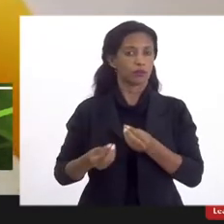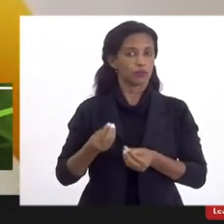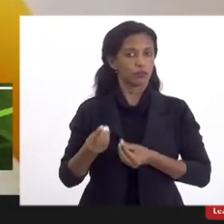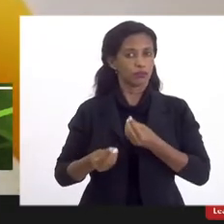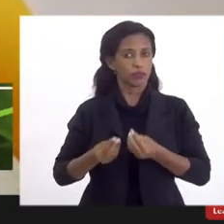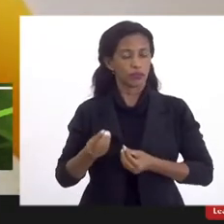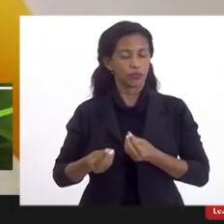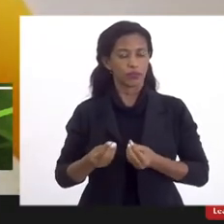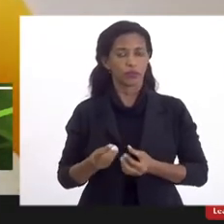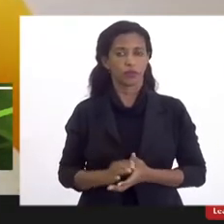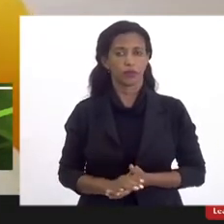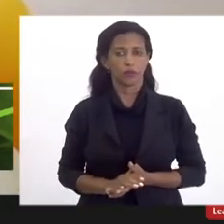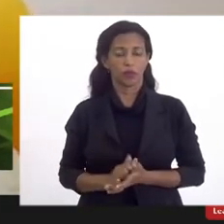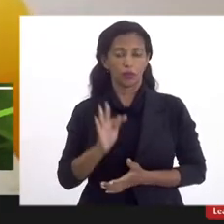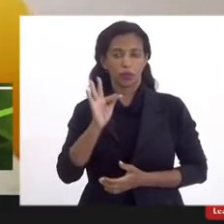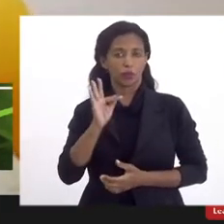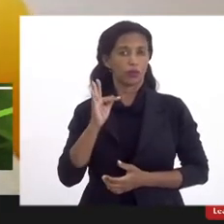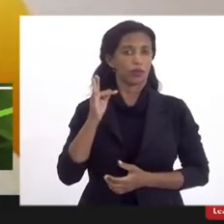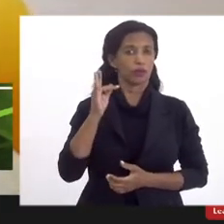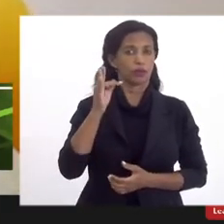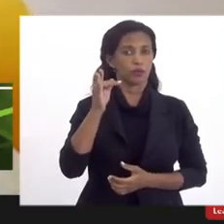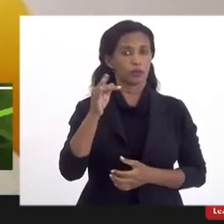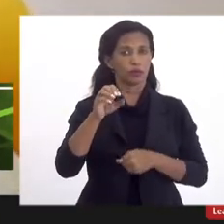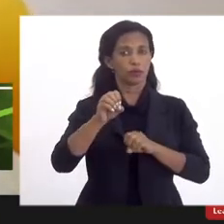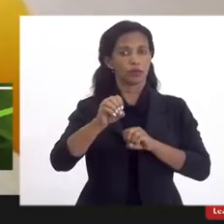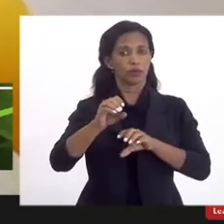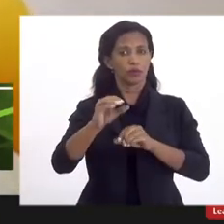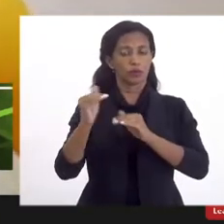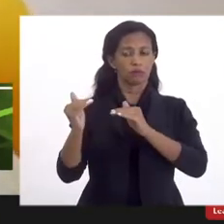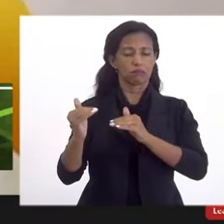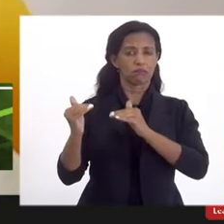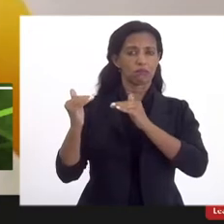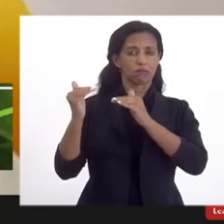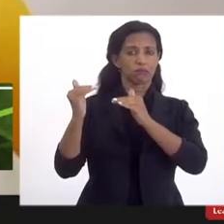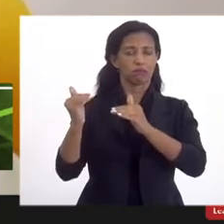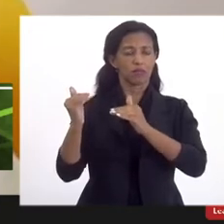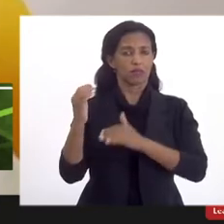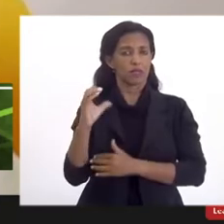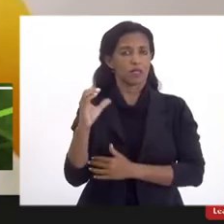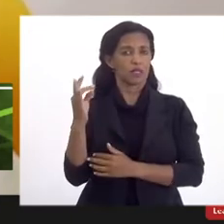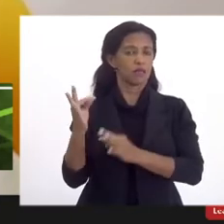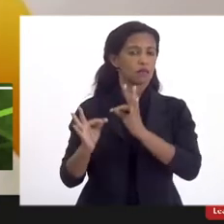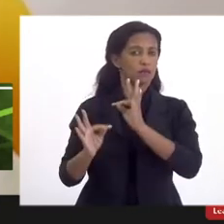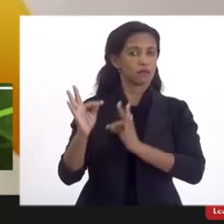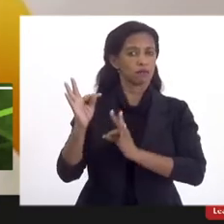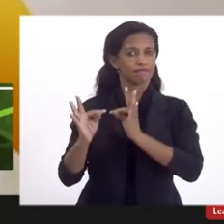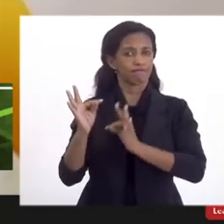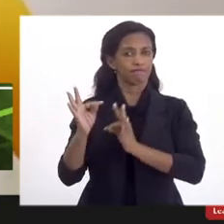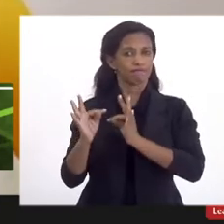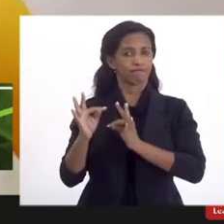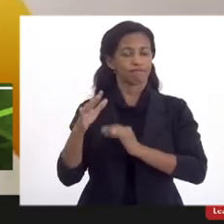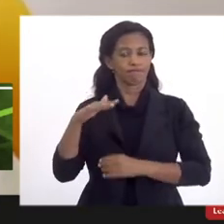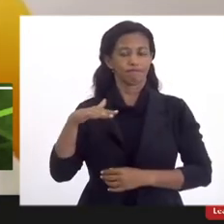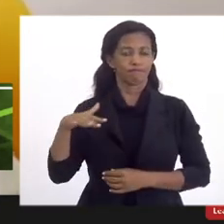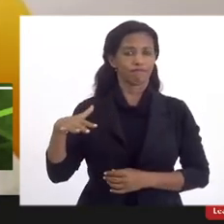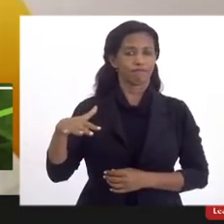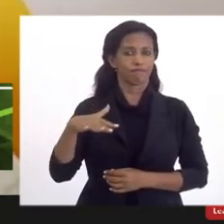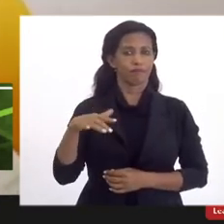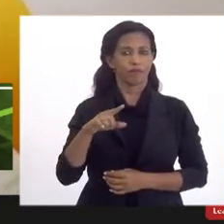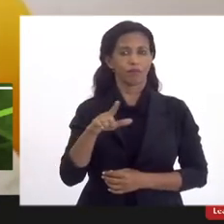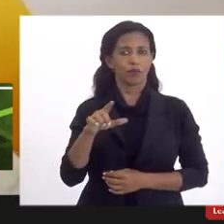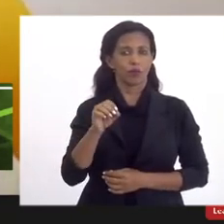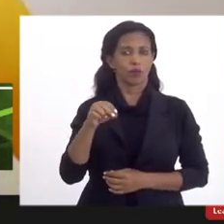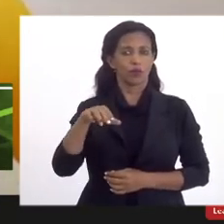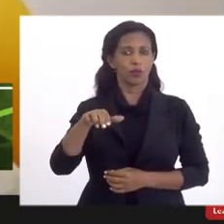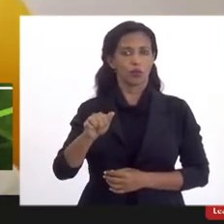o futuro do ensino superior da produção de ciência e tecnologia na Zona Oeste do Estado do Rio de